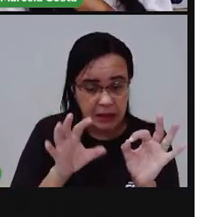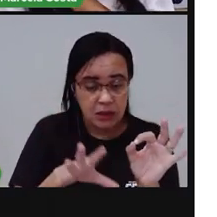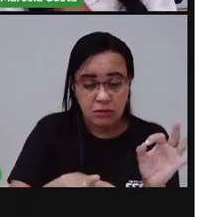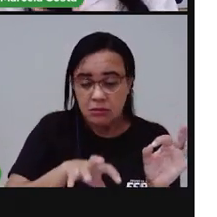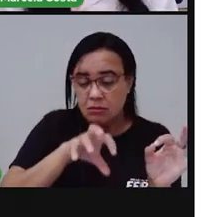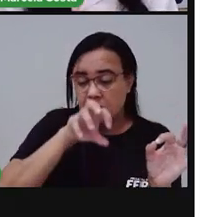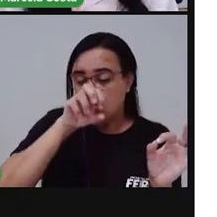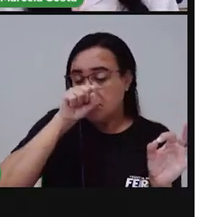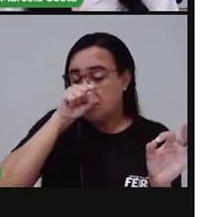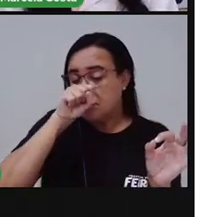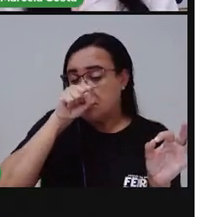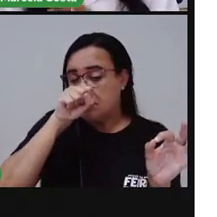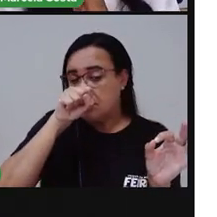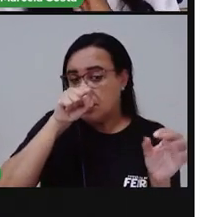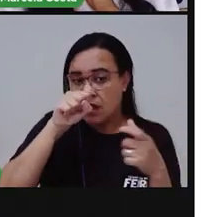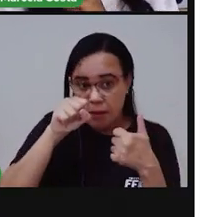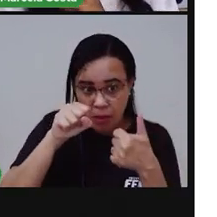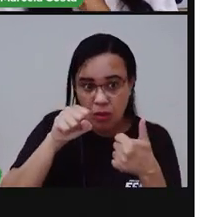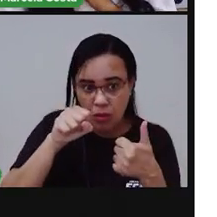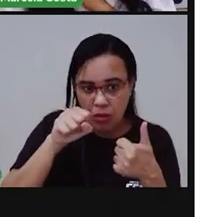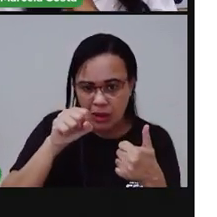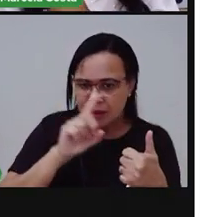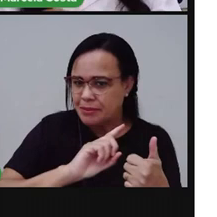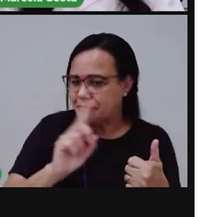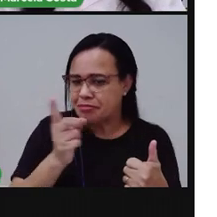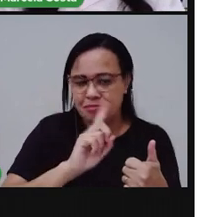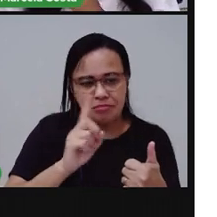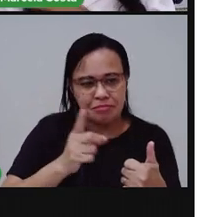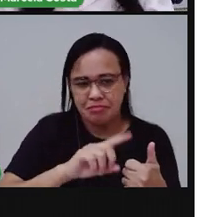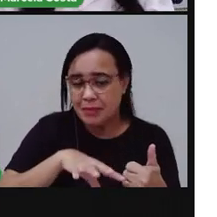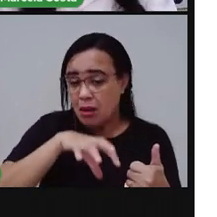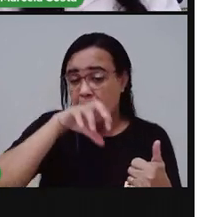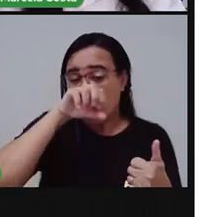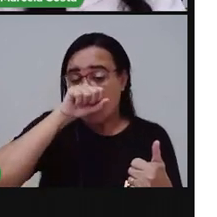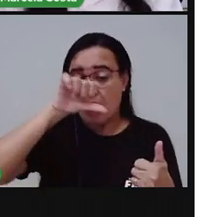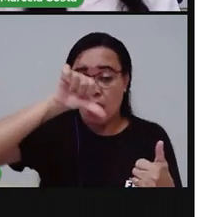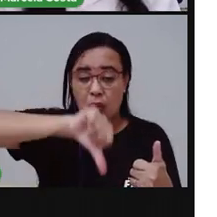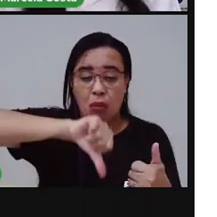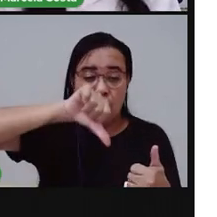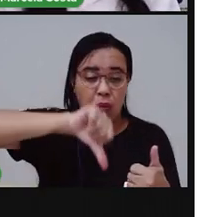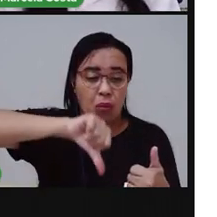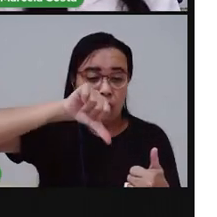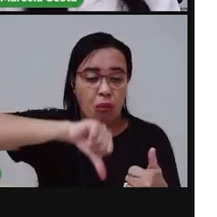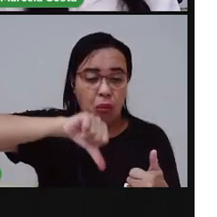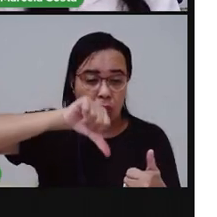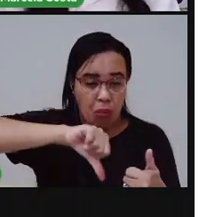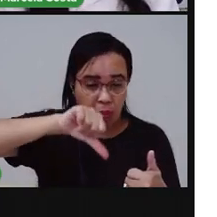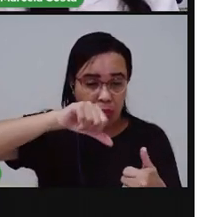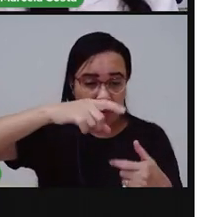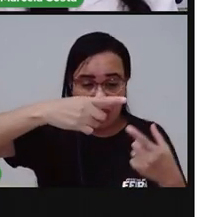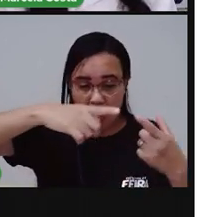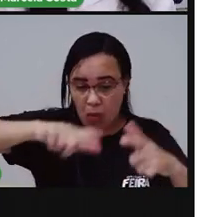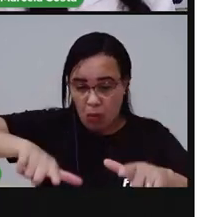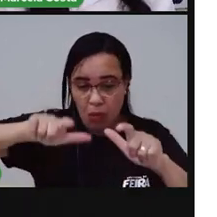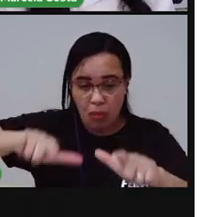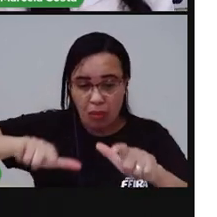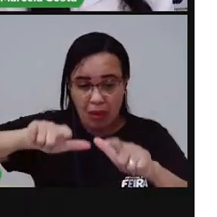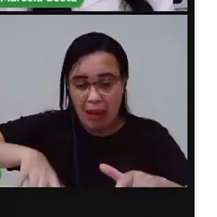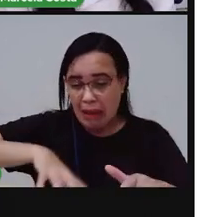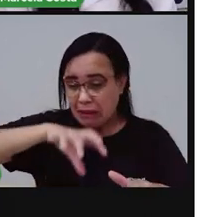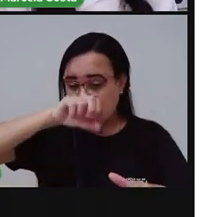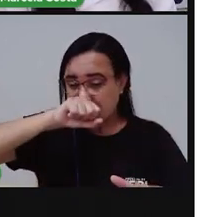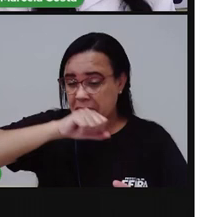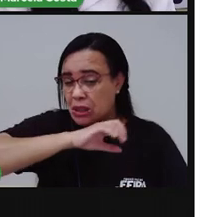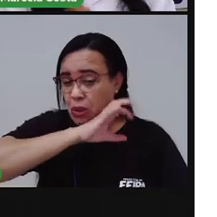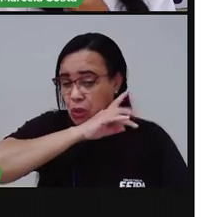prejudicar a convivência dentro do ambiente. Você não vai conseguir viver